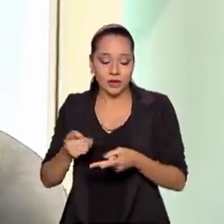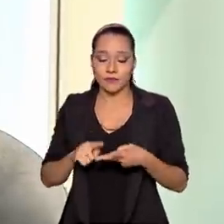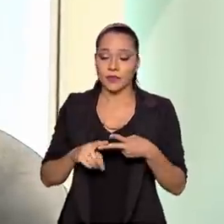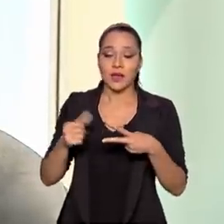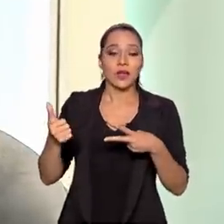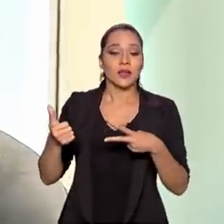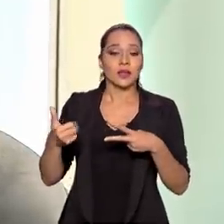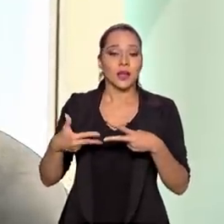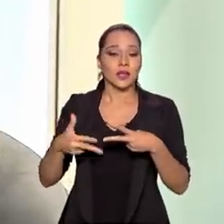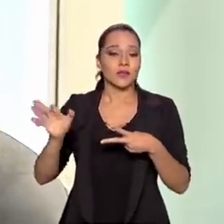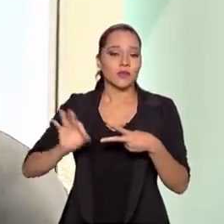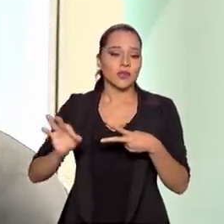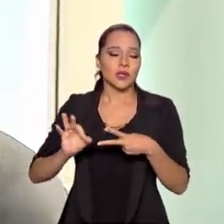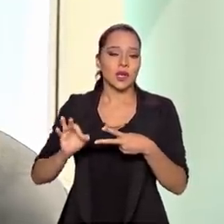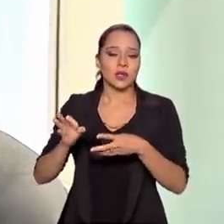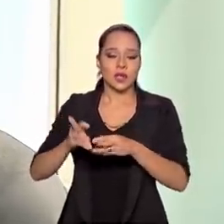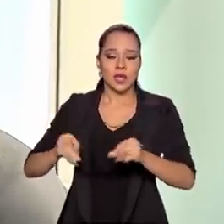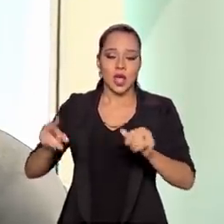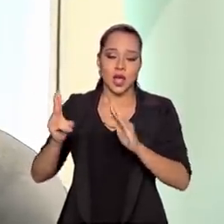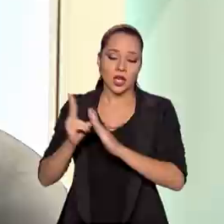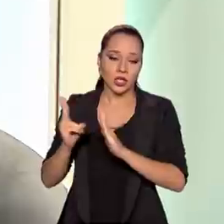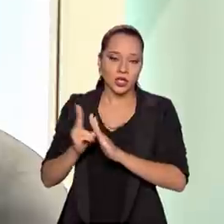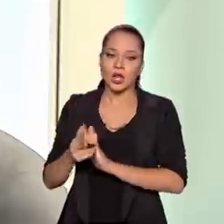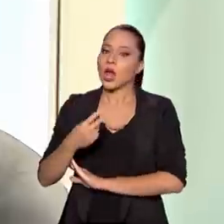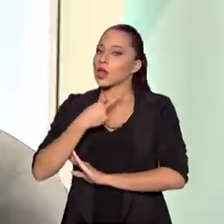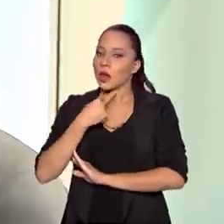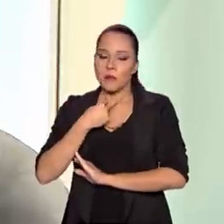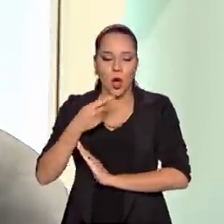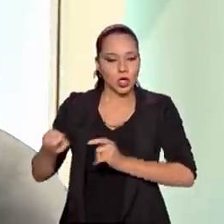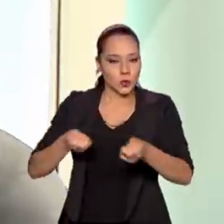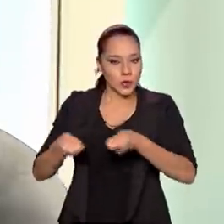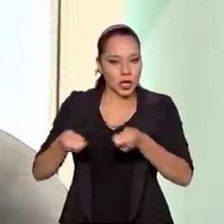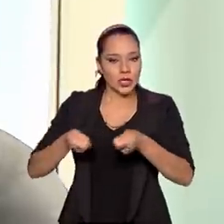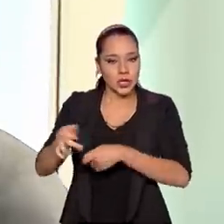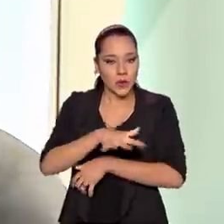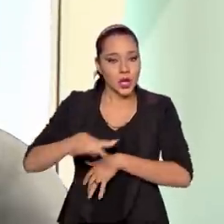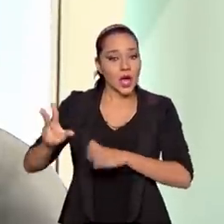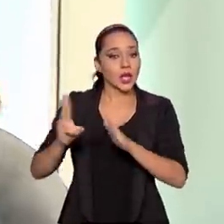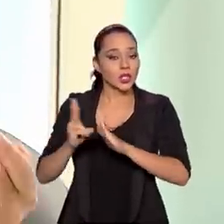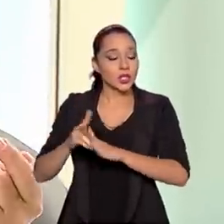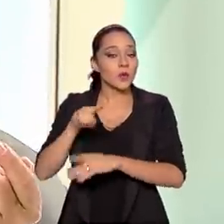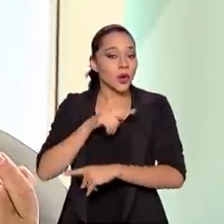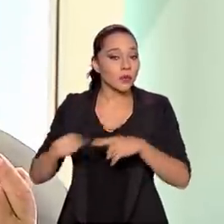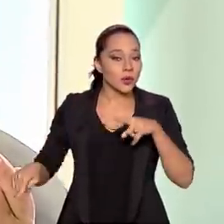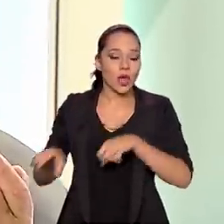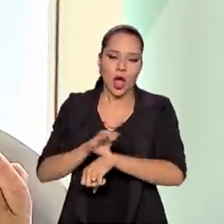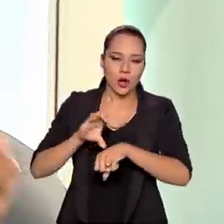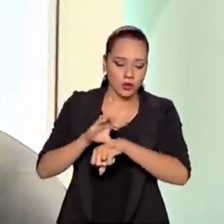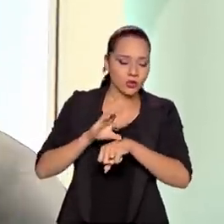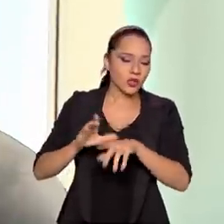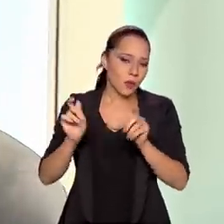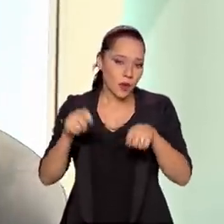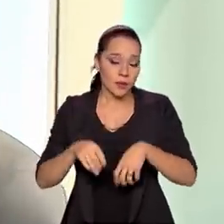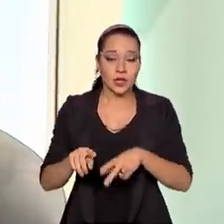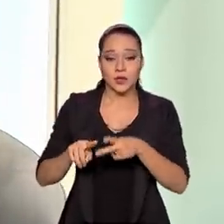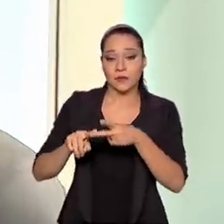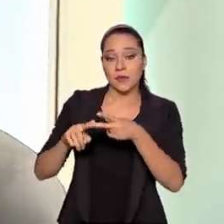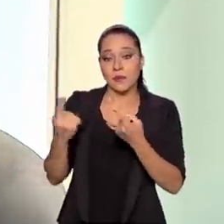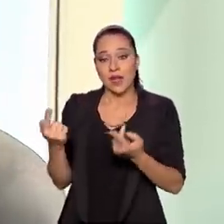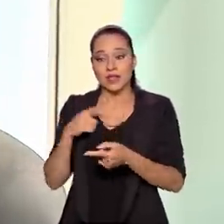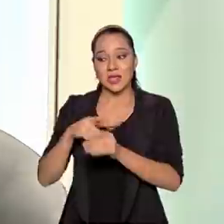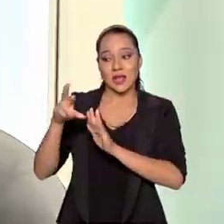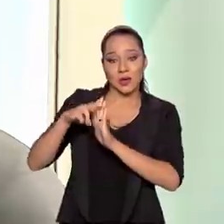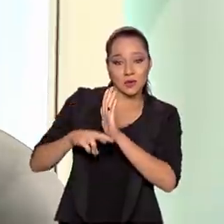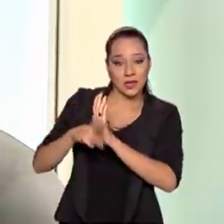13% terra indígena. Não pode ter mineração em área indígena. É proibido. A Constituição permite, mas até que haja